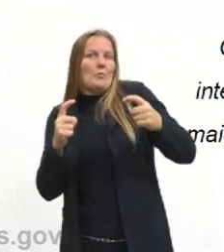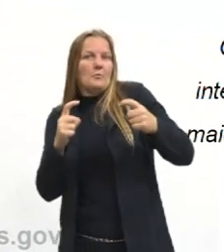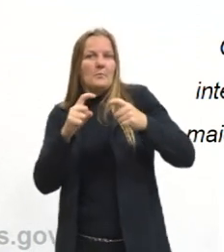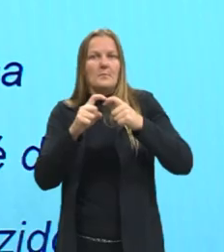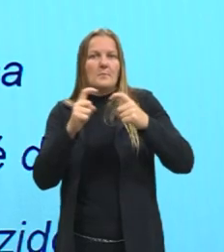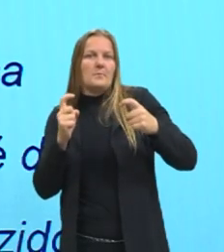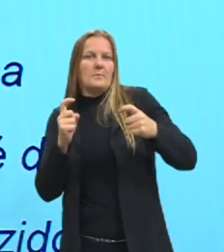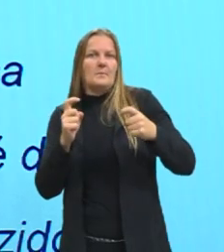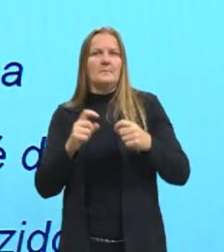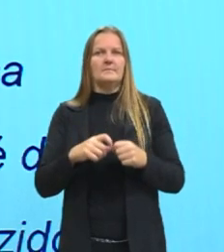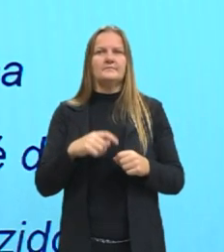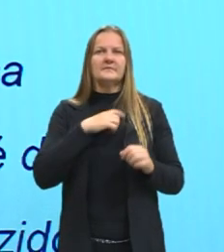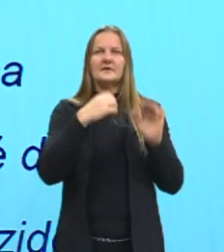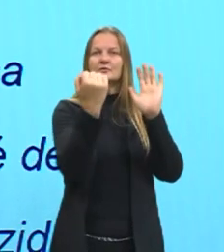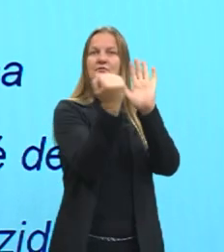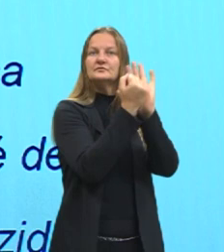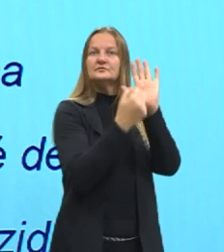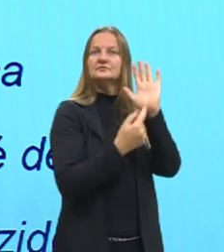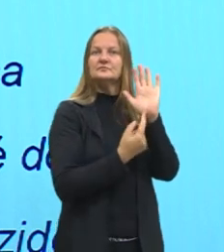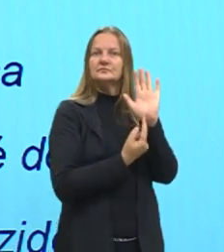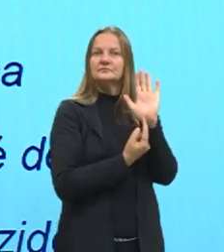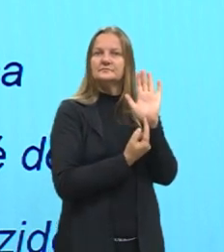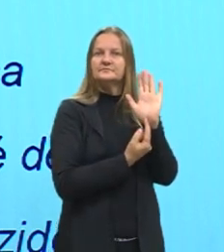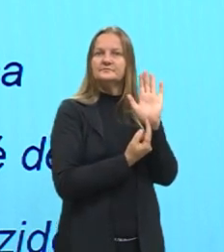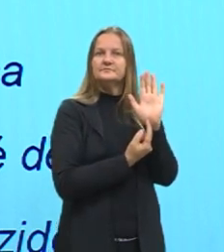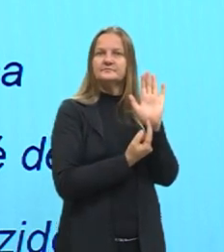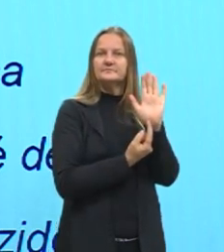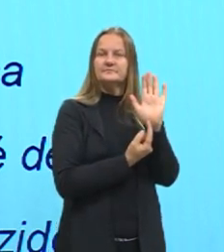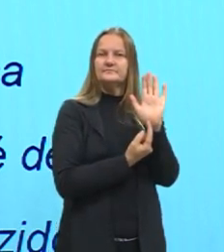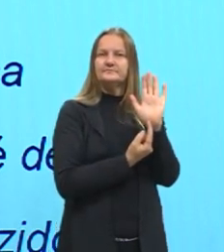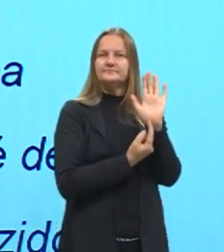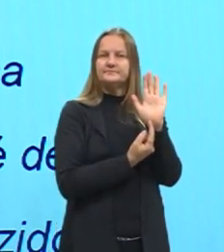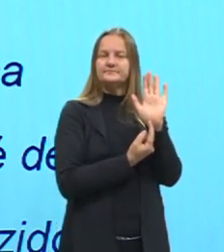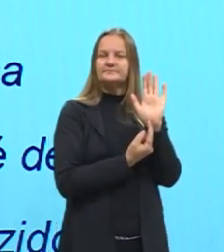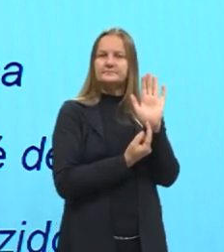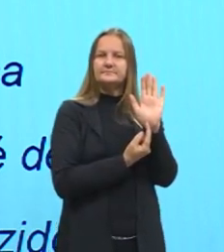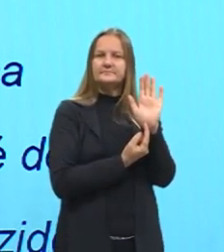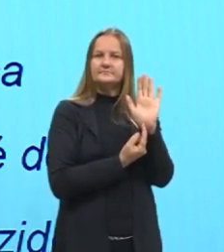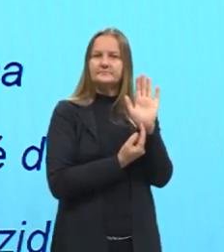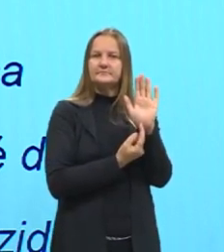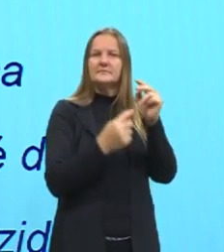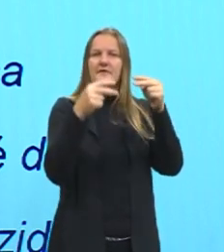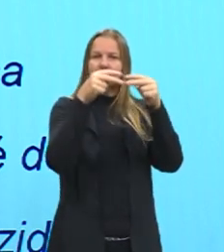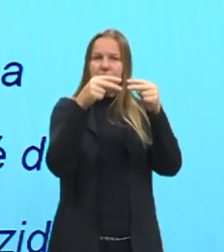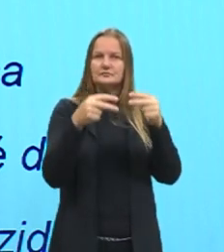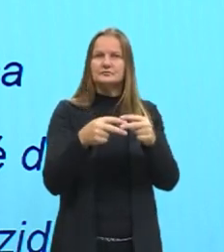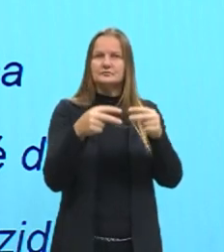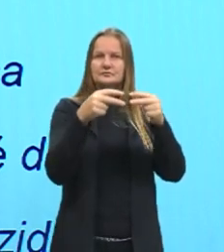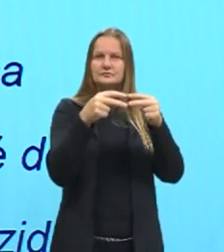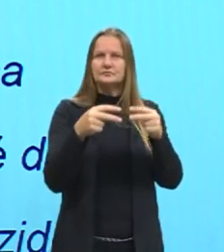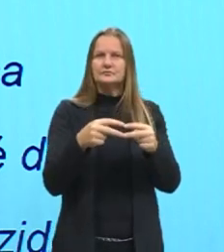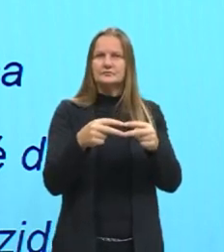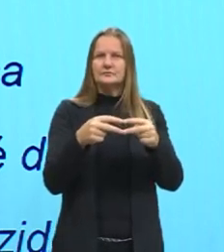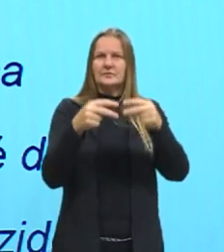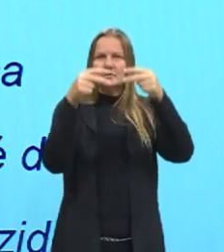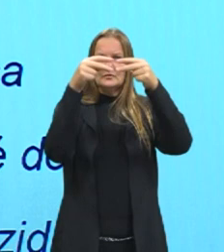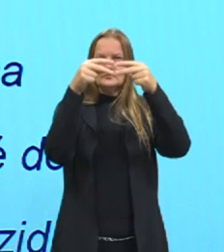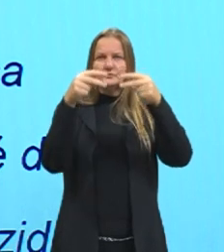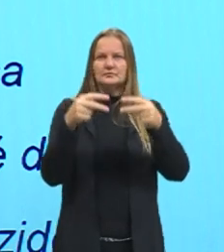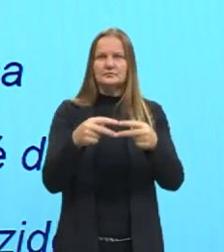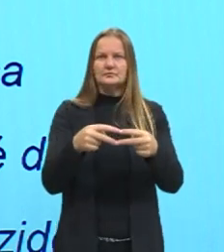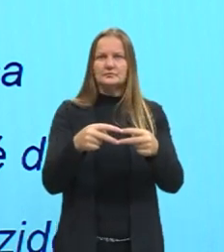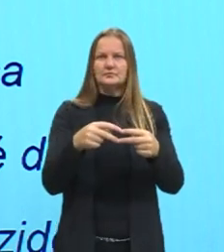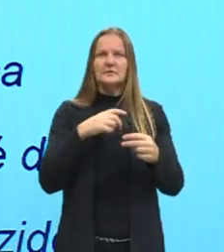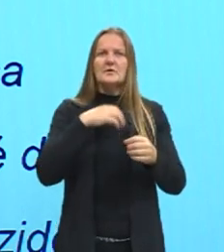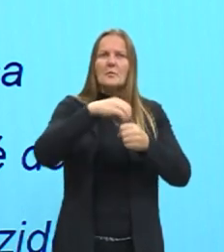Aqui traz uma simbologia interessante, um jeito de demonstrar essa dipolo-dipolo, porque aqui é como se eu tivesse